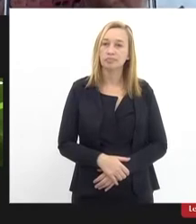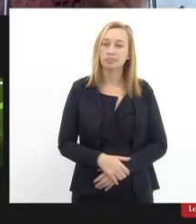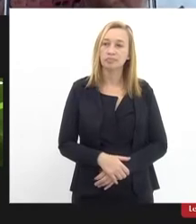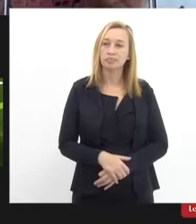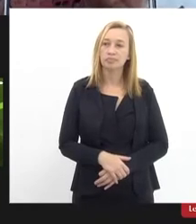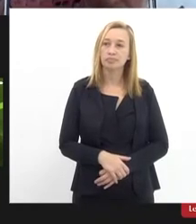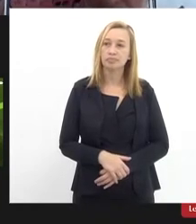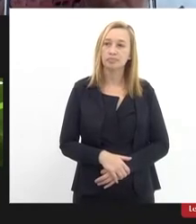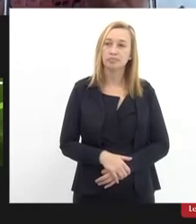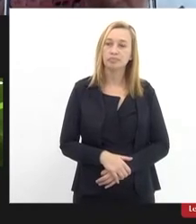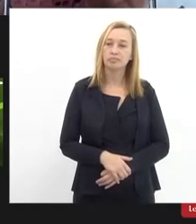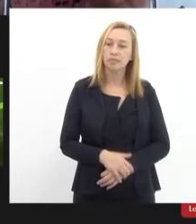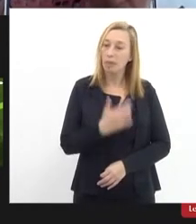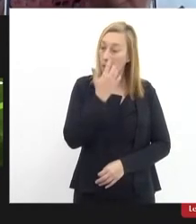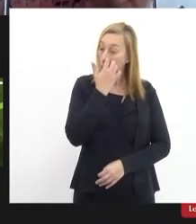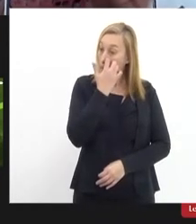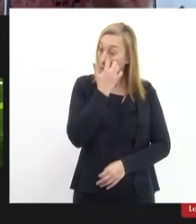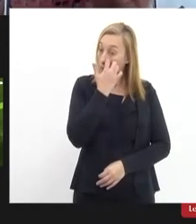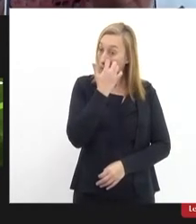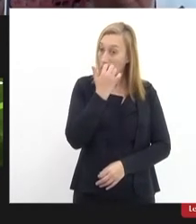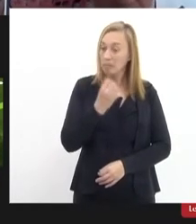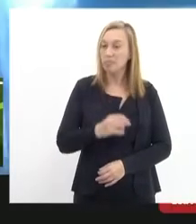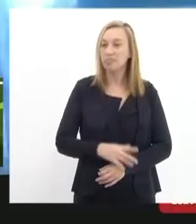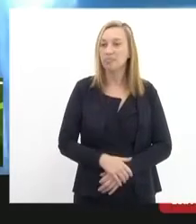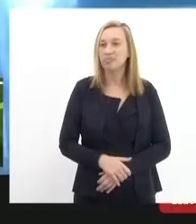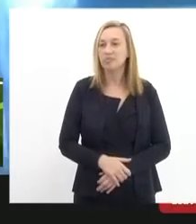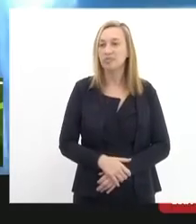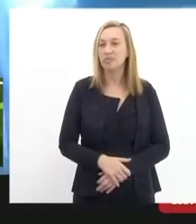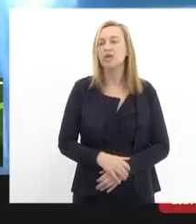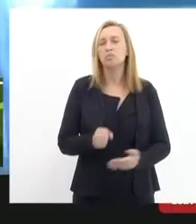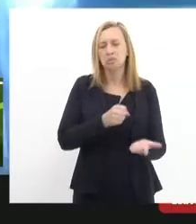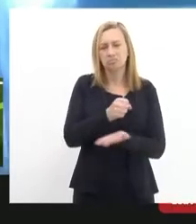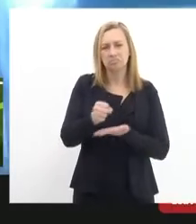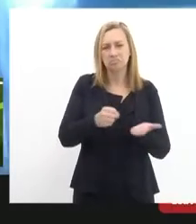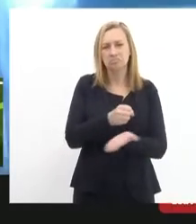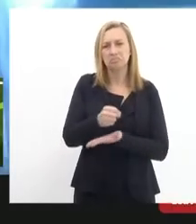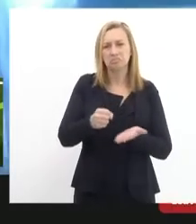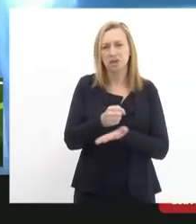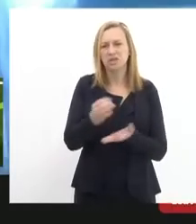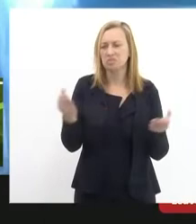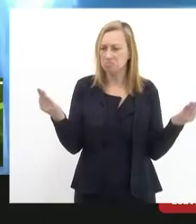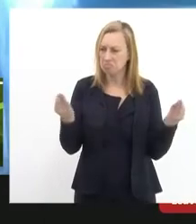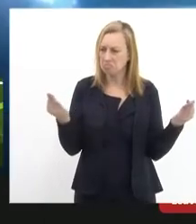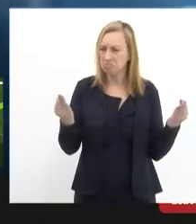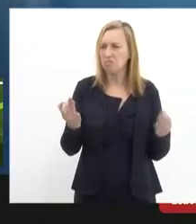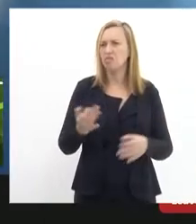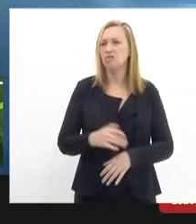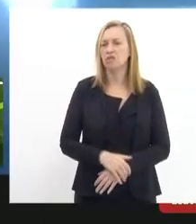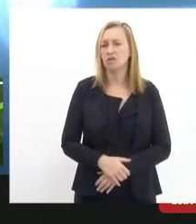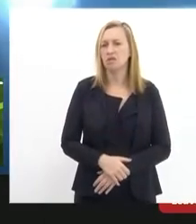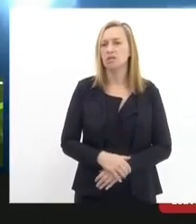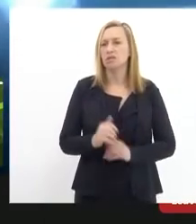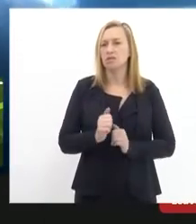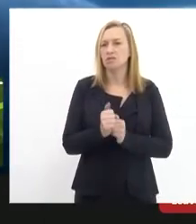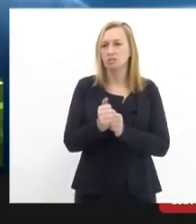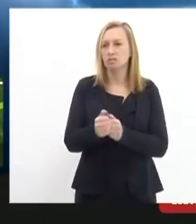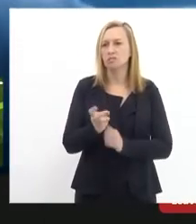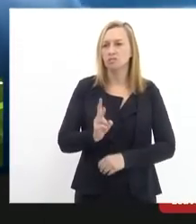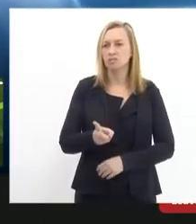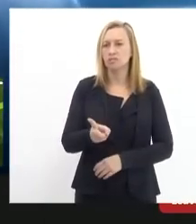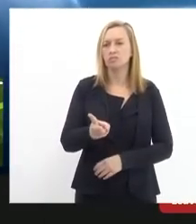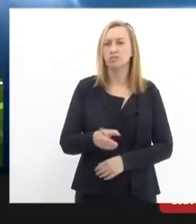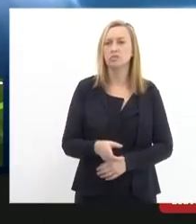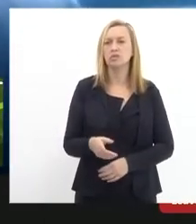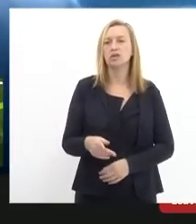didática e uma base ótima para daqui para frente os